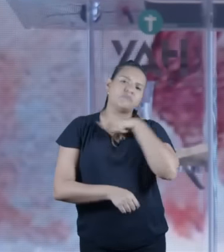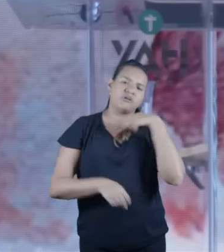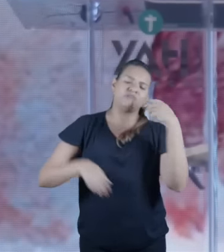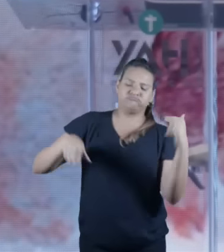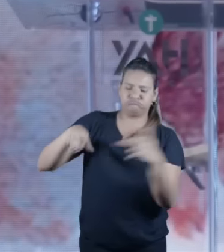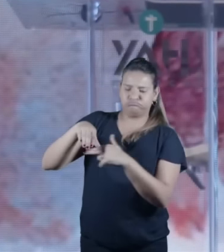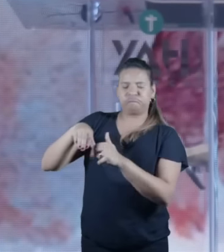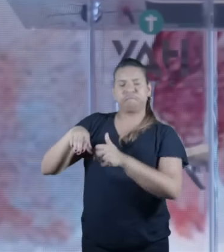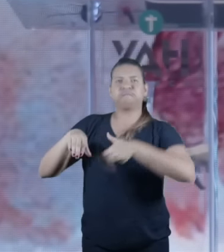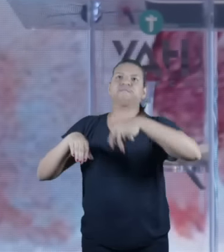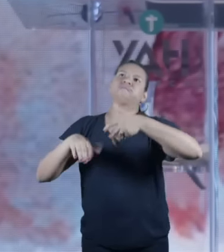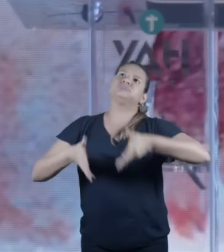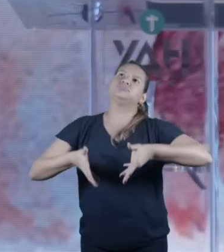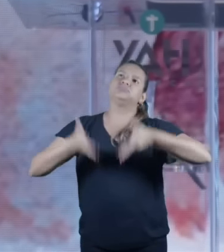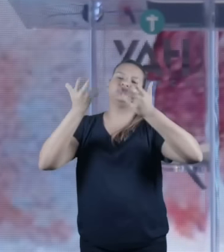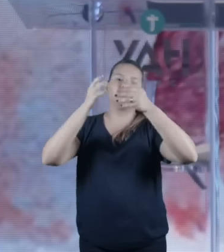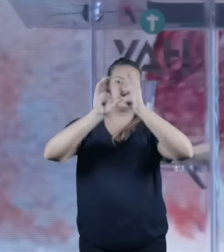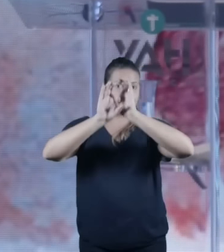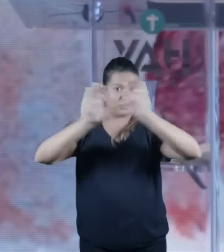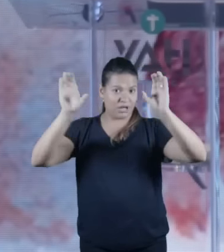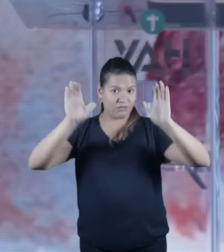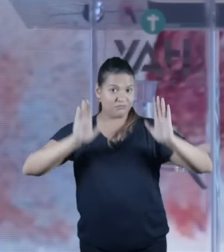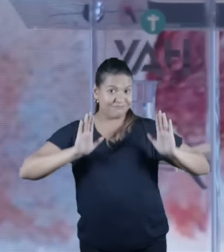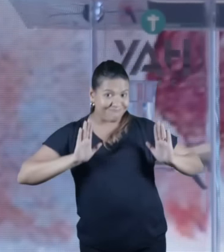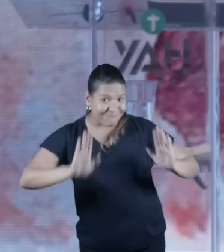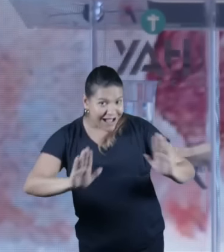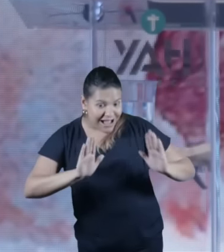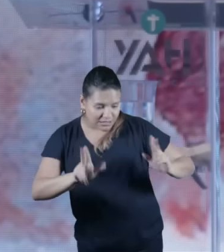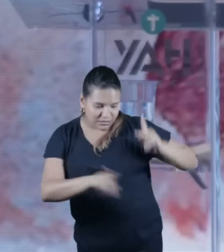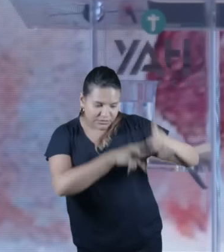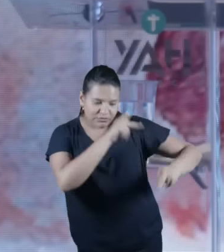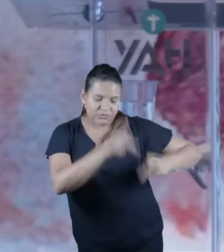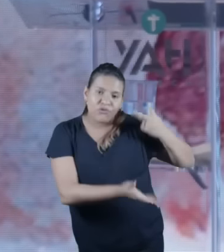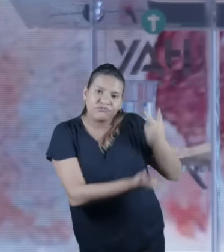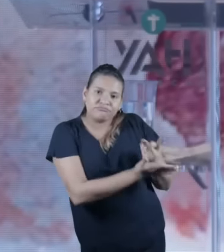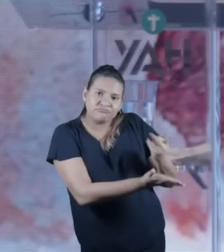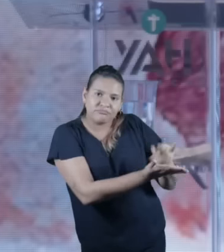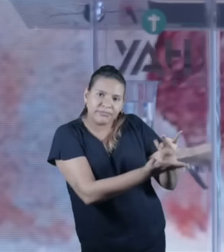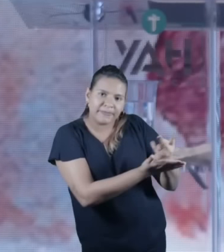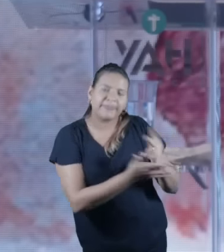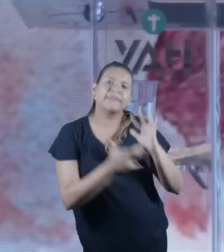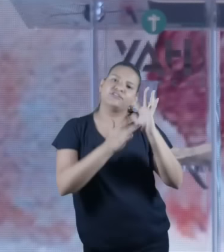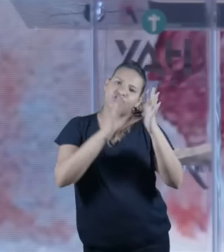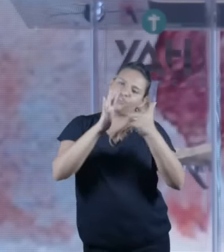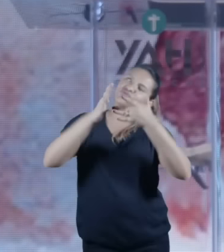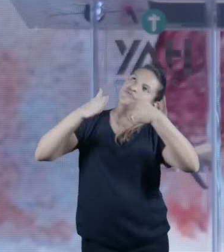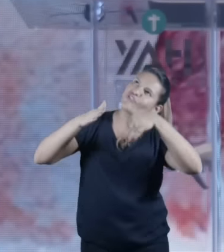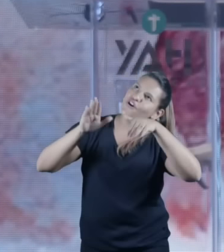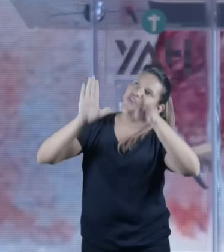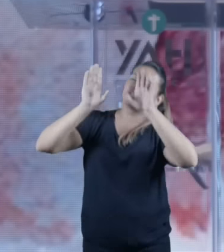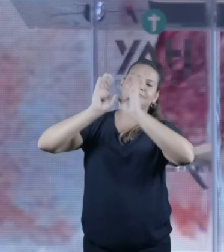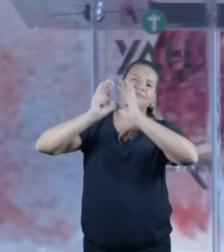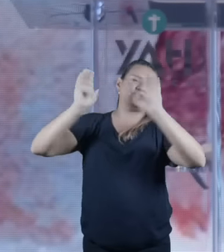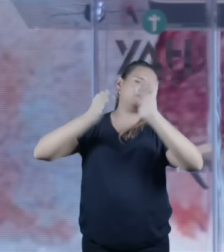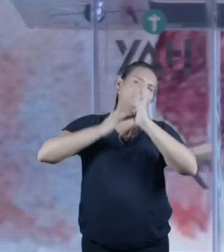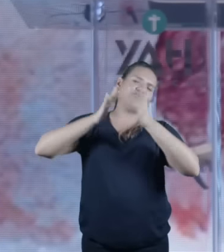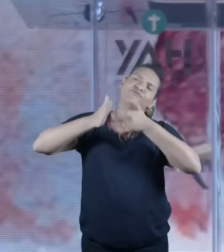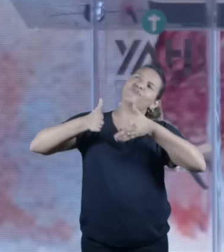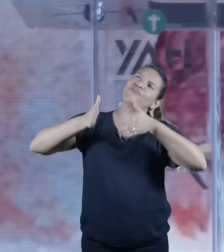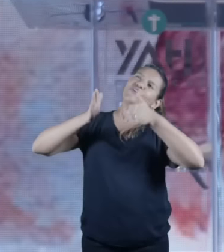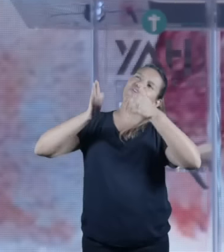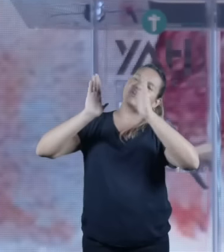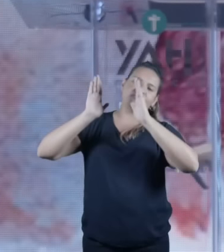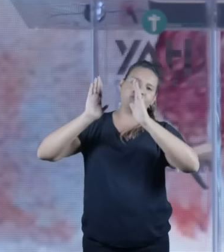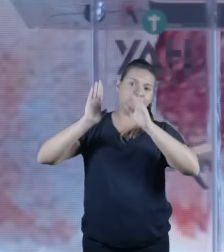vamos ser bem claro não terminou com Jesus porque dez dias depois que Jesus subiu ao céu está escrito na